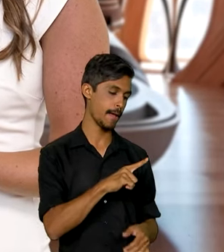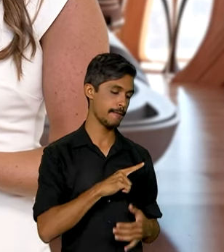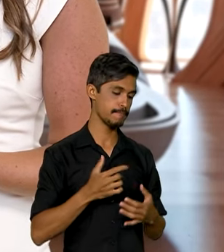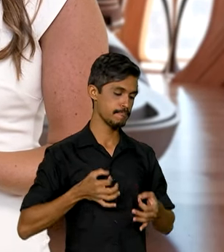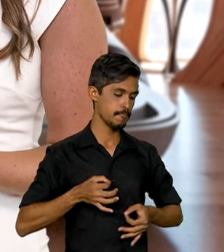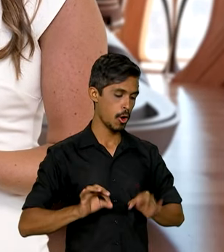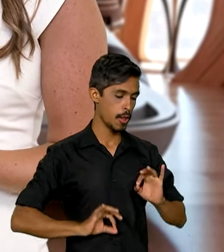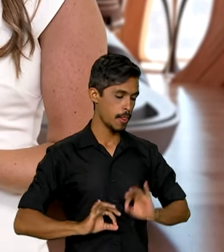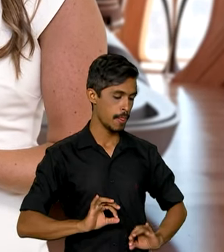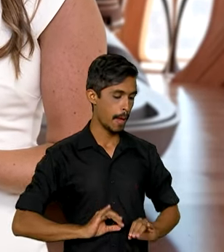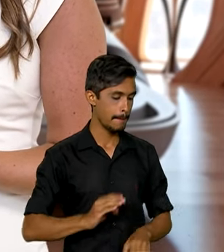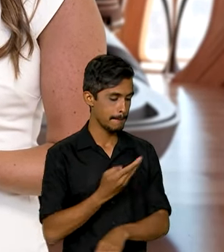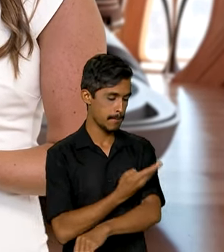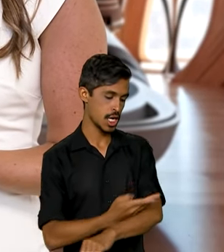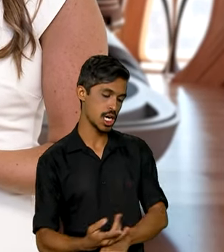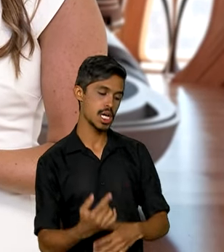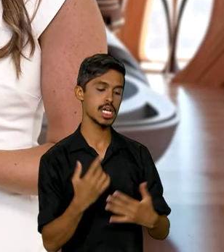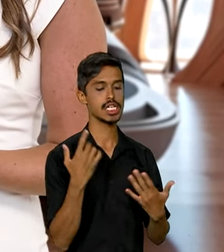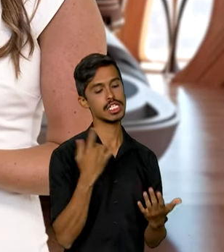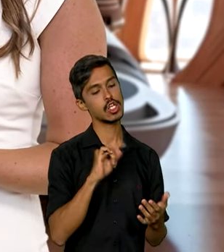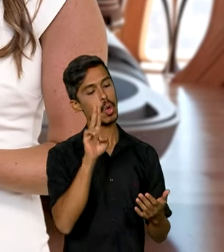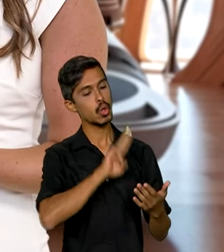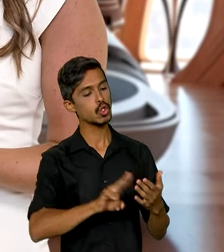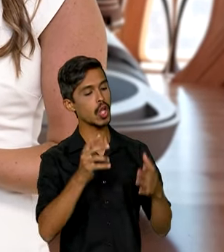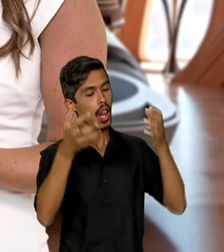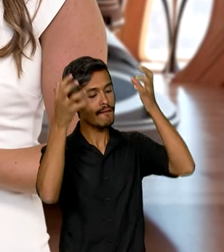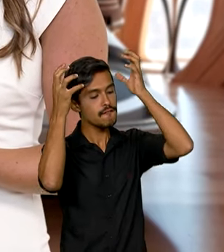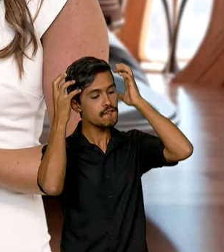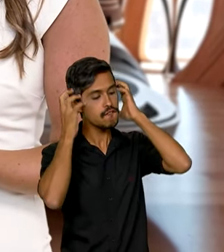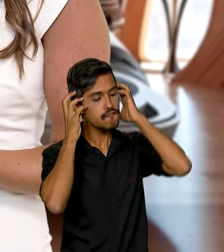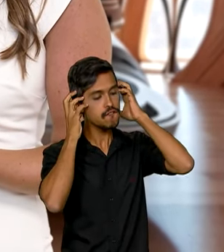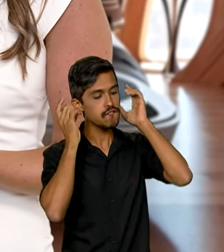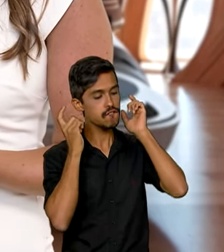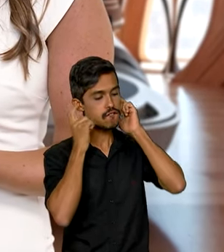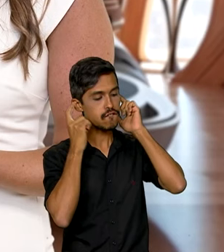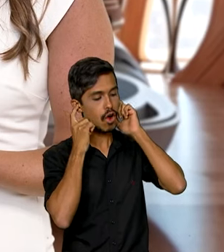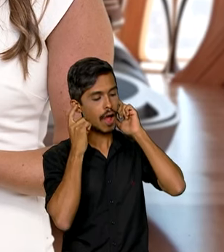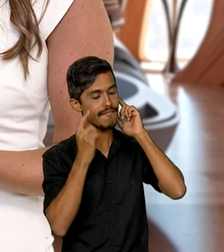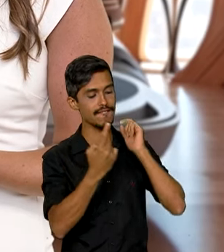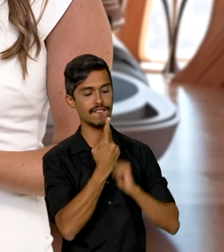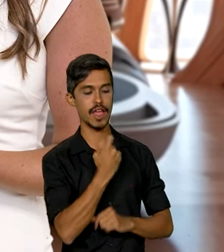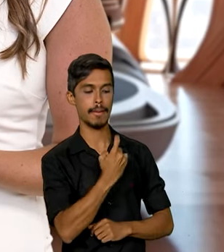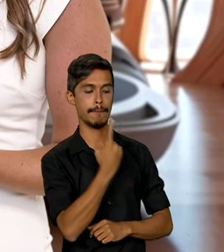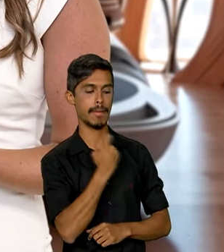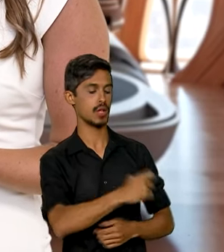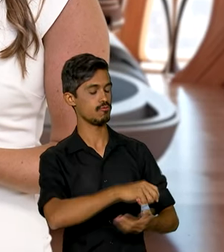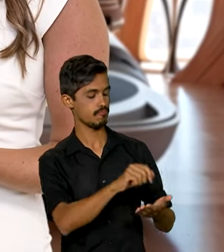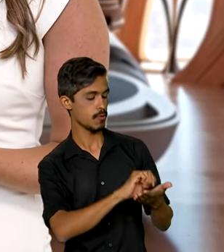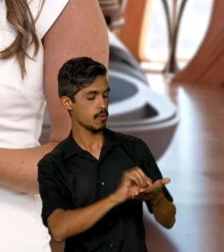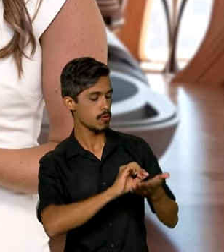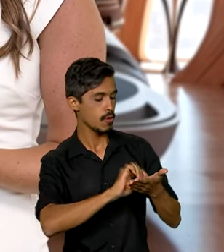brancas usando fones de ouvido vermelhos.